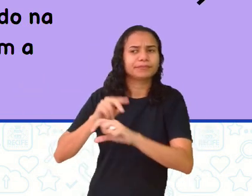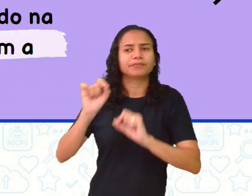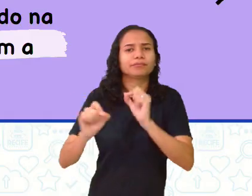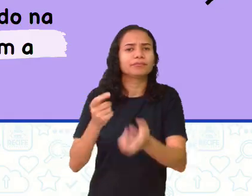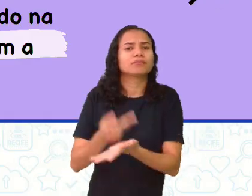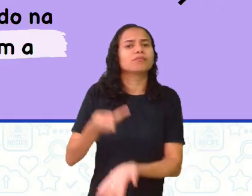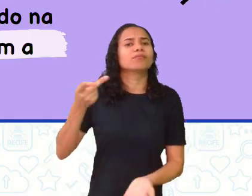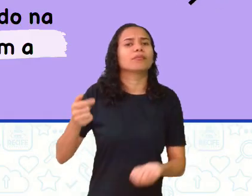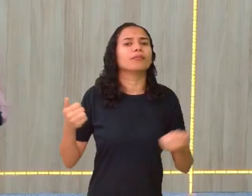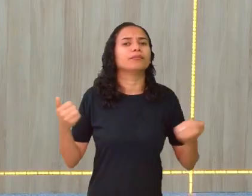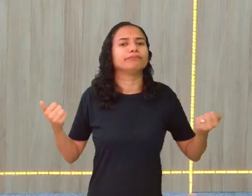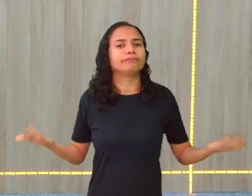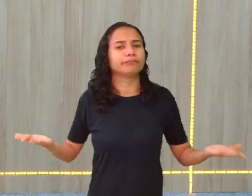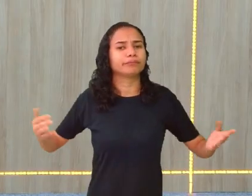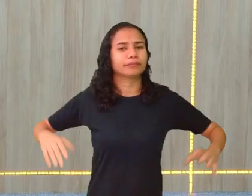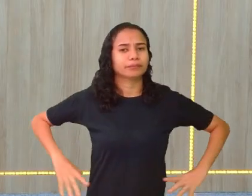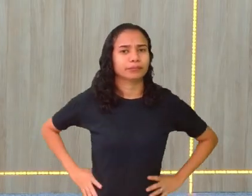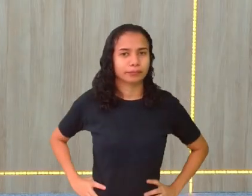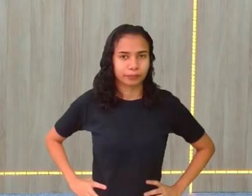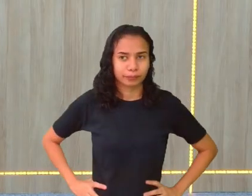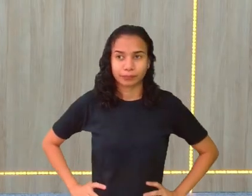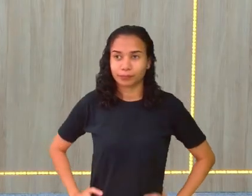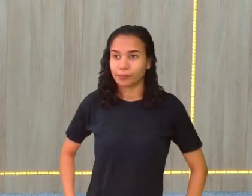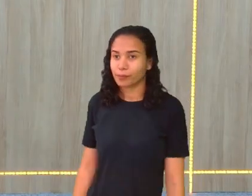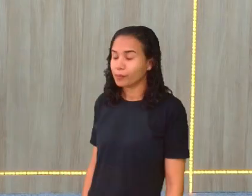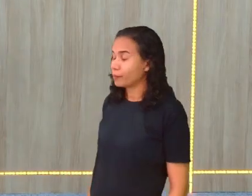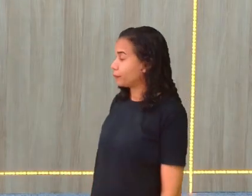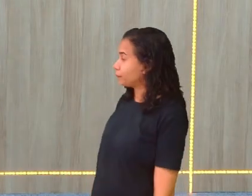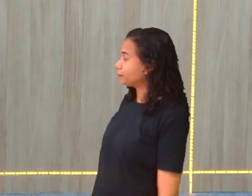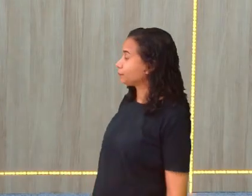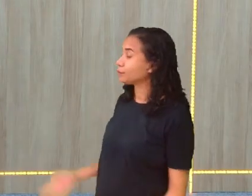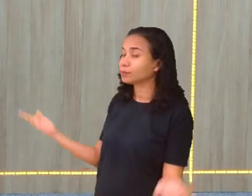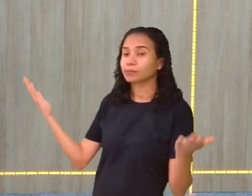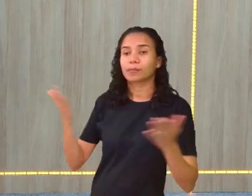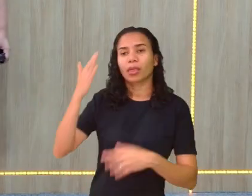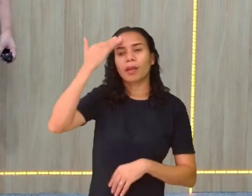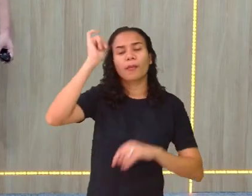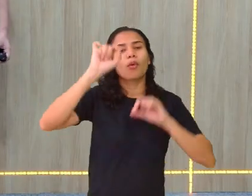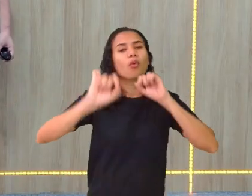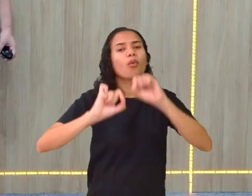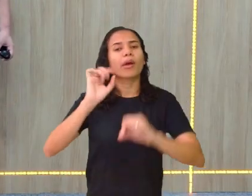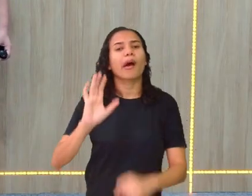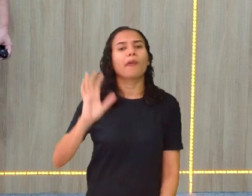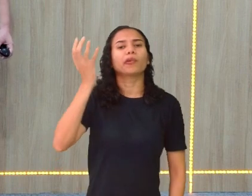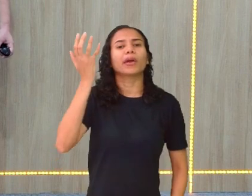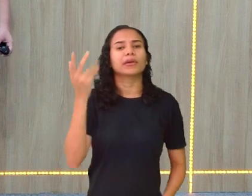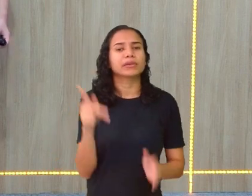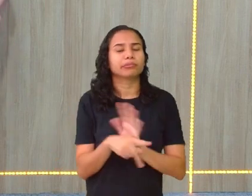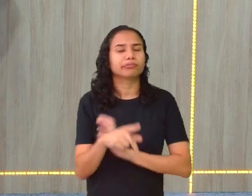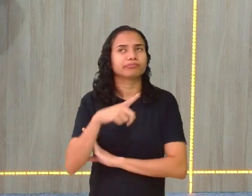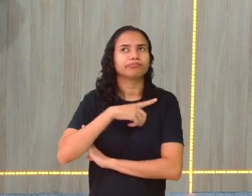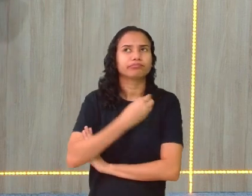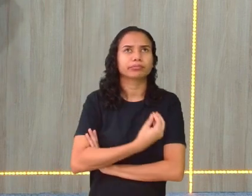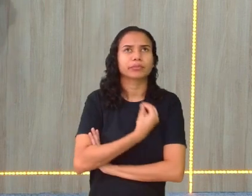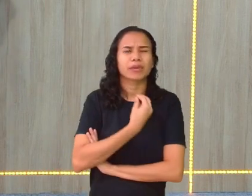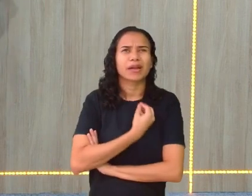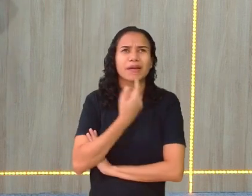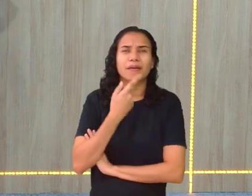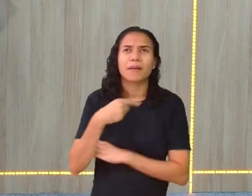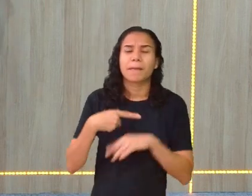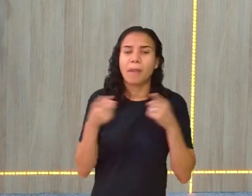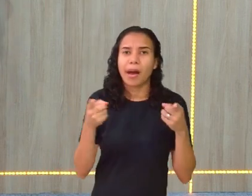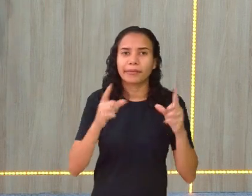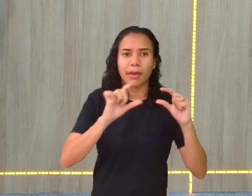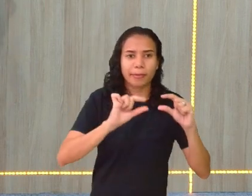a caneca? É essa a pergunta. Tá? Então, eu quero saber o que vai acontecer com a caneca. Professora, e o tamanho?